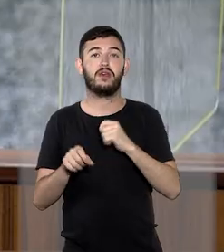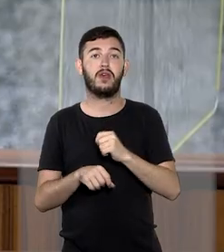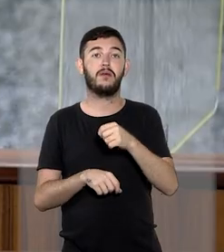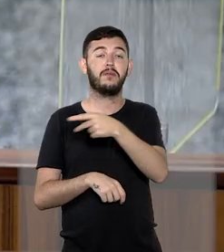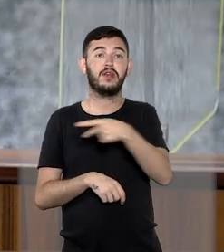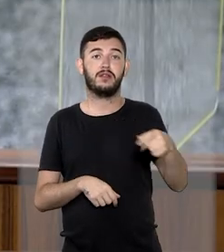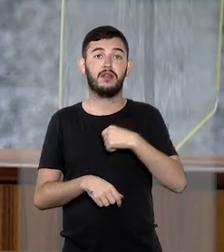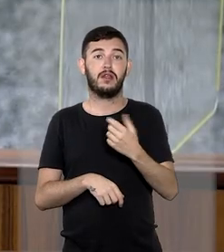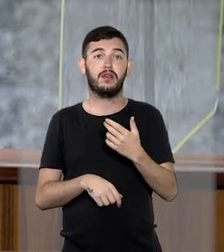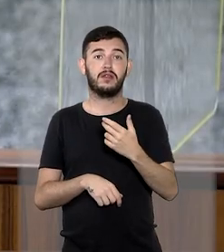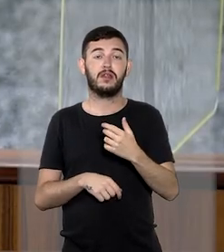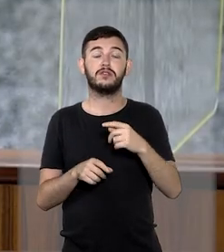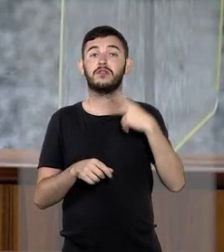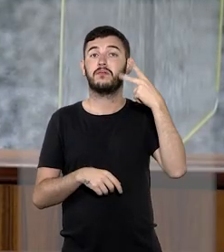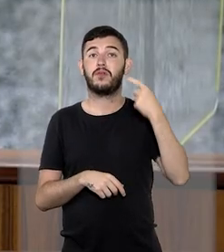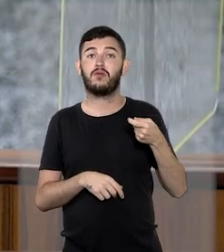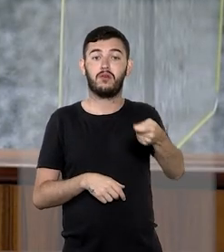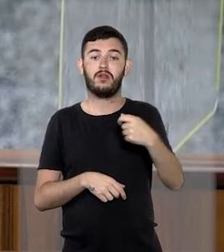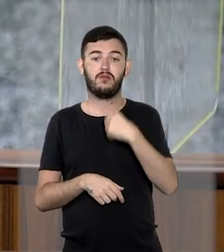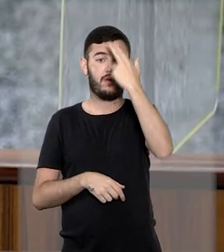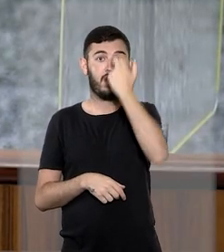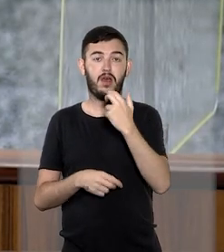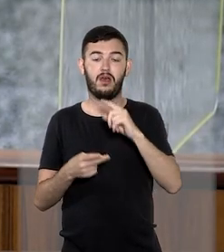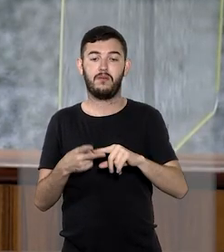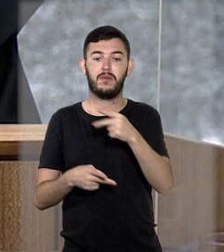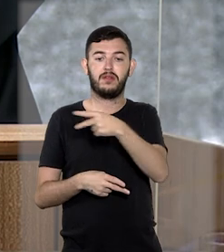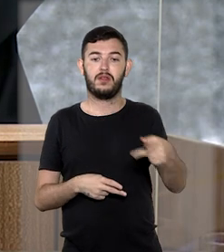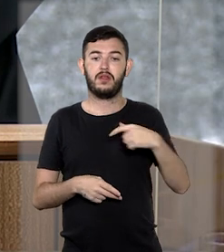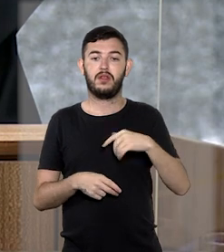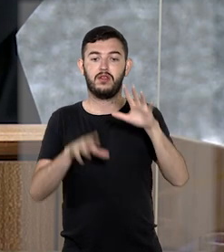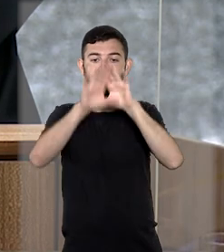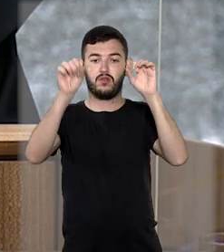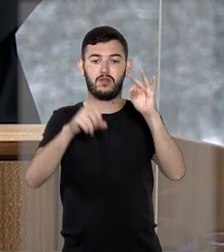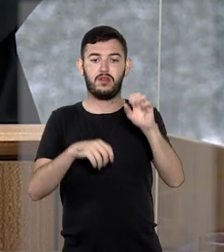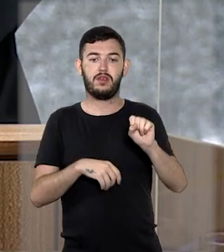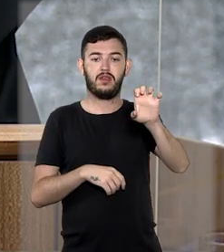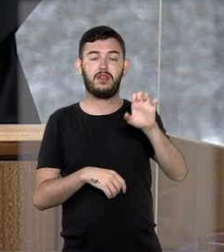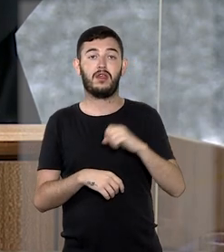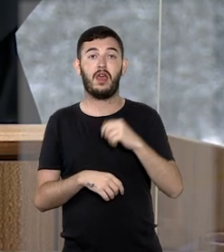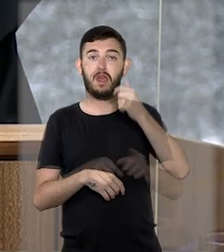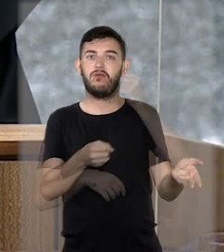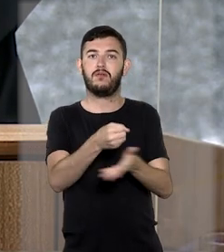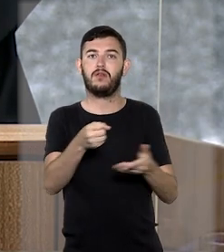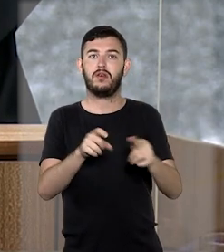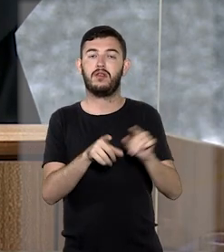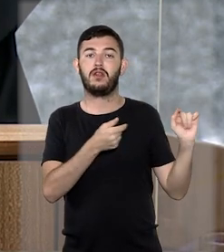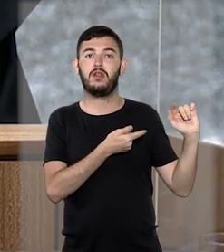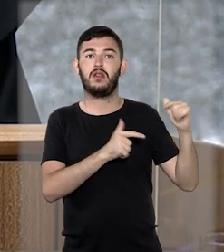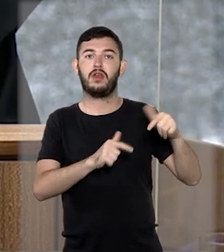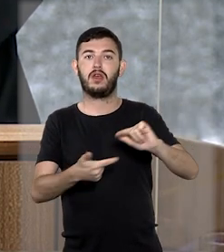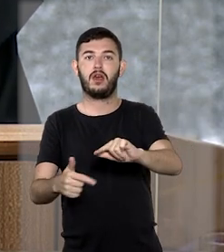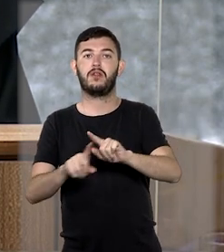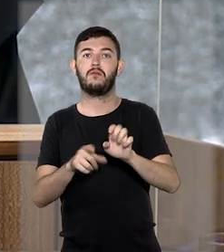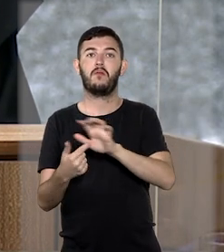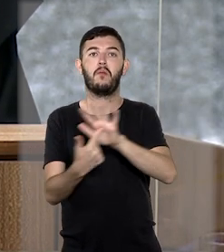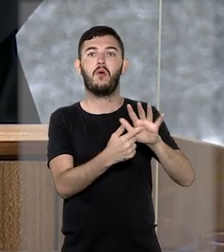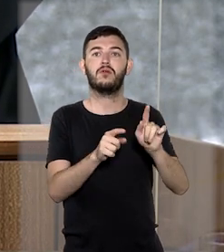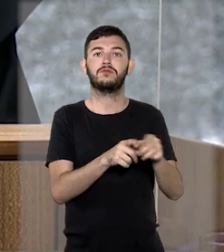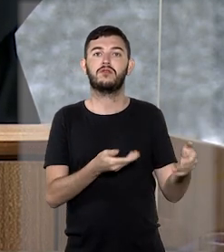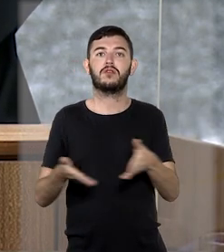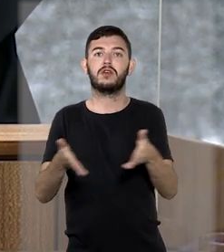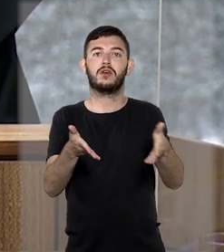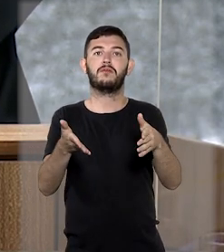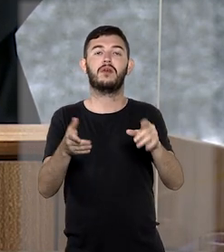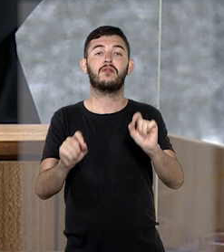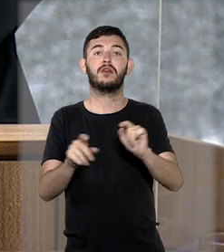Aras, o presidente do TSE, ministro Alexandre de Moraes, e o presidente do OAB, Beto Simonetti. Seu legado abrilhantará o caminho das